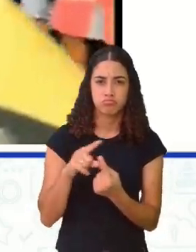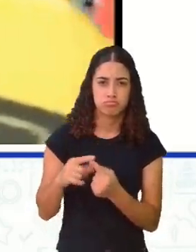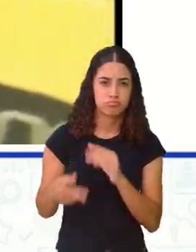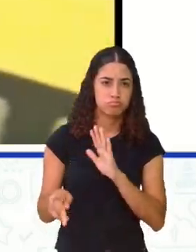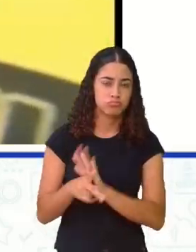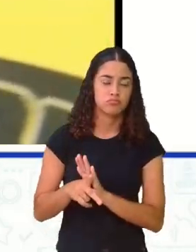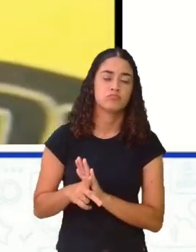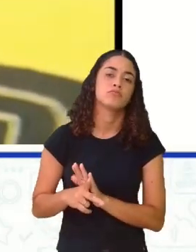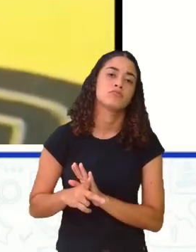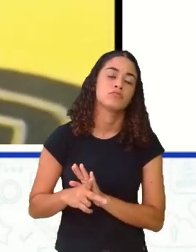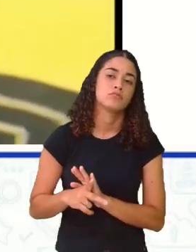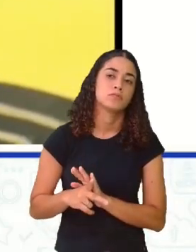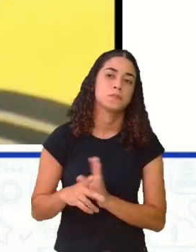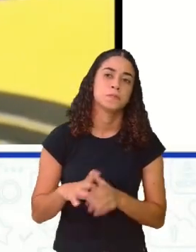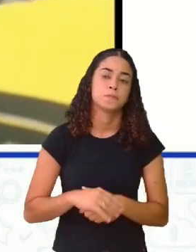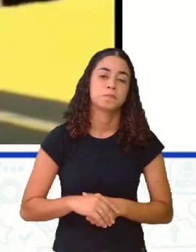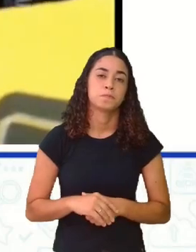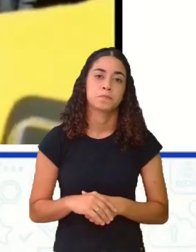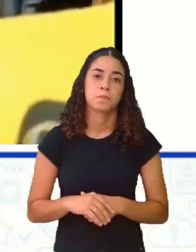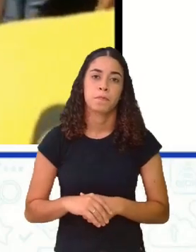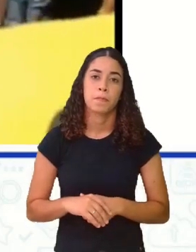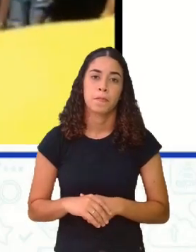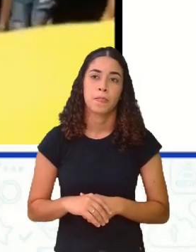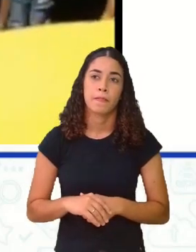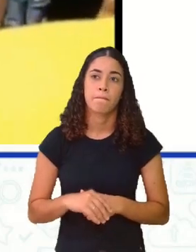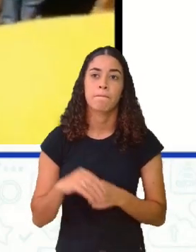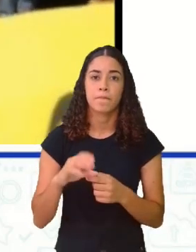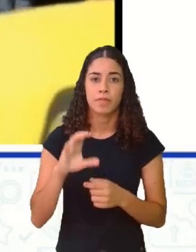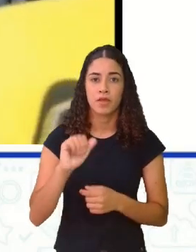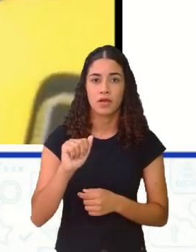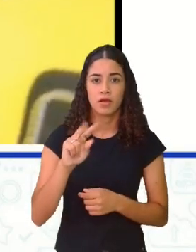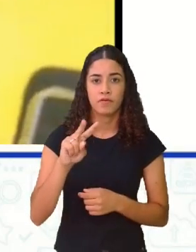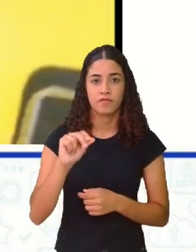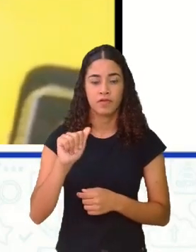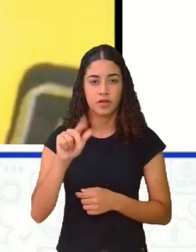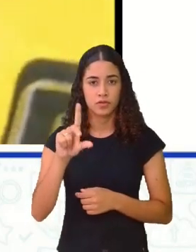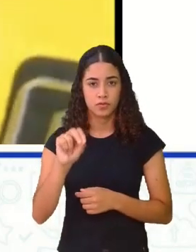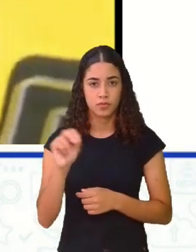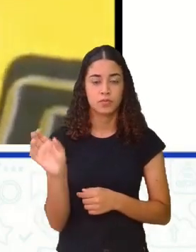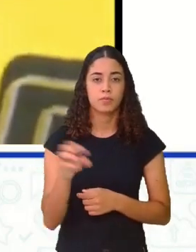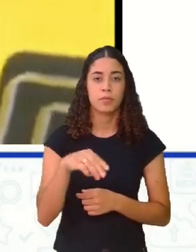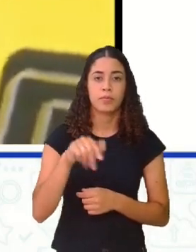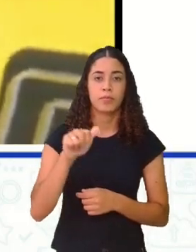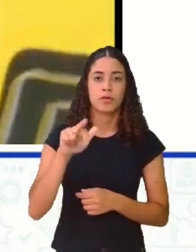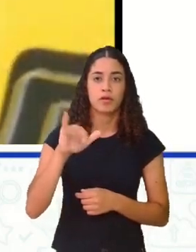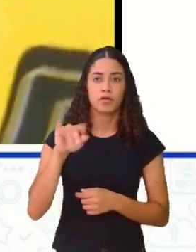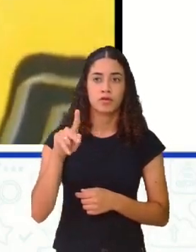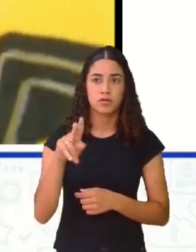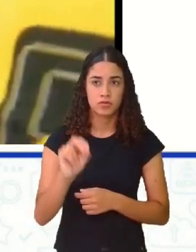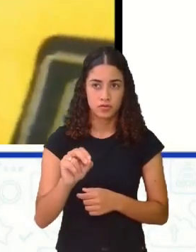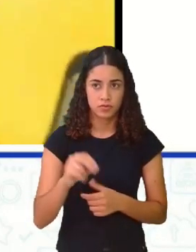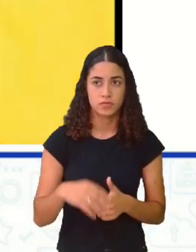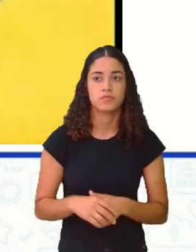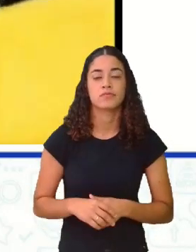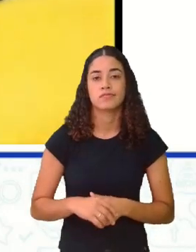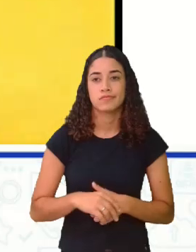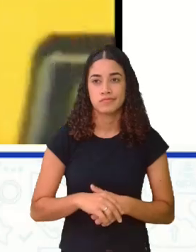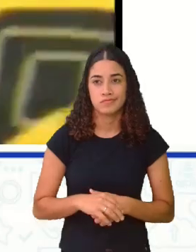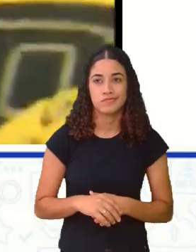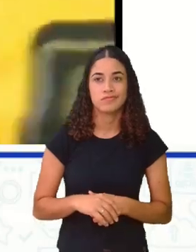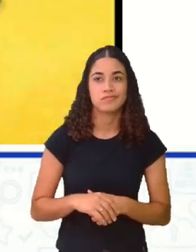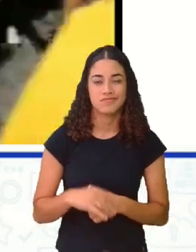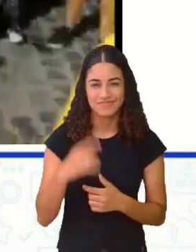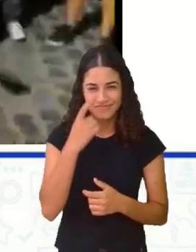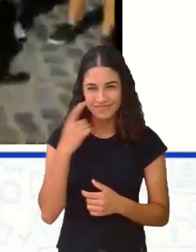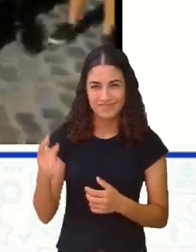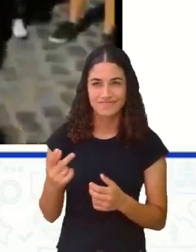do cavalo marinho. É a dança que faz o esquente do cavalo marinho. Então,